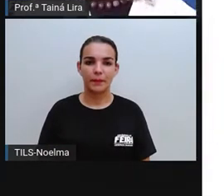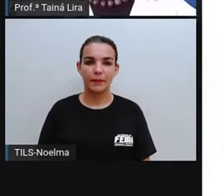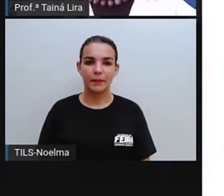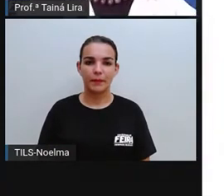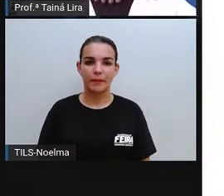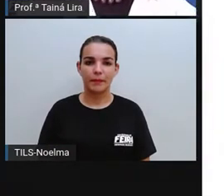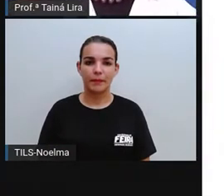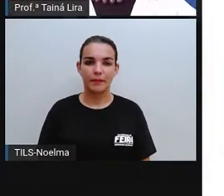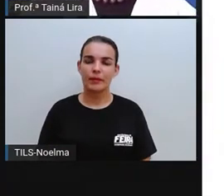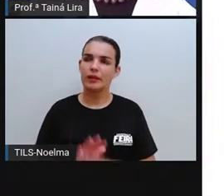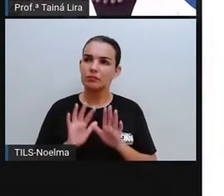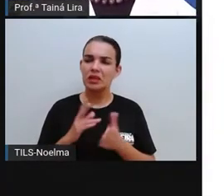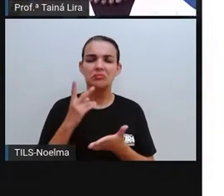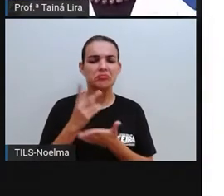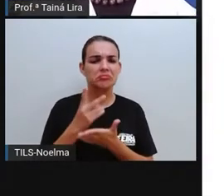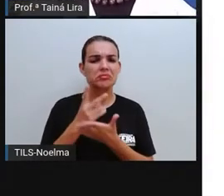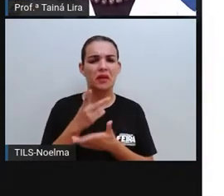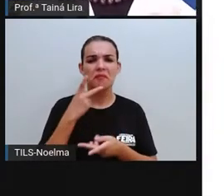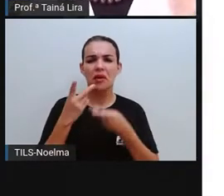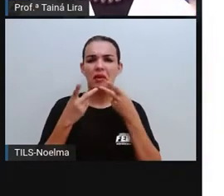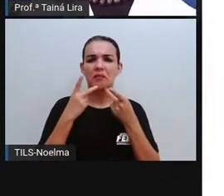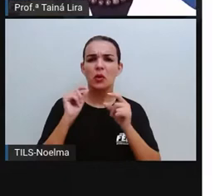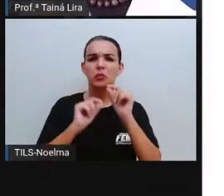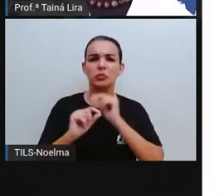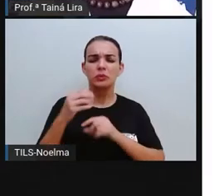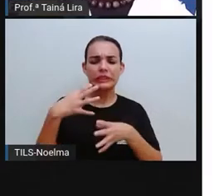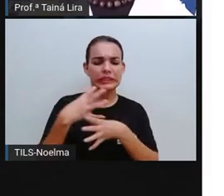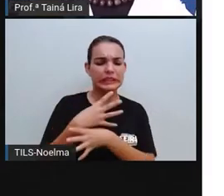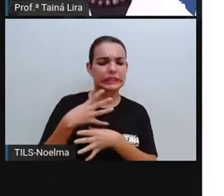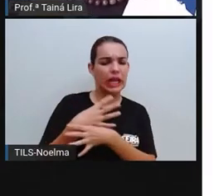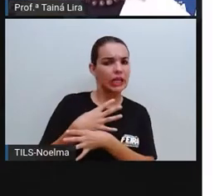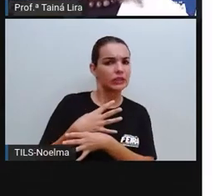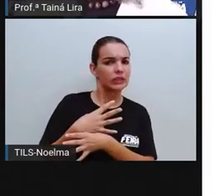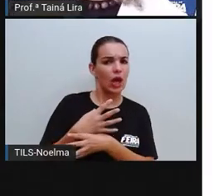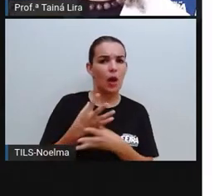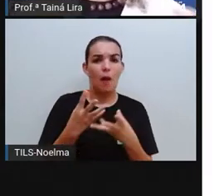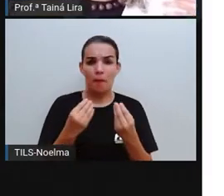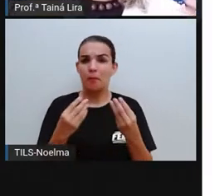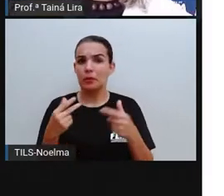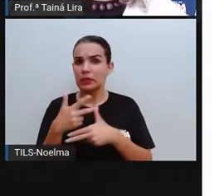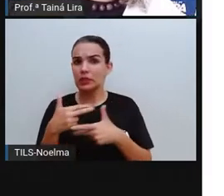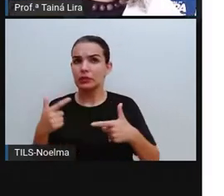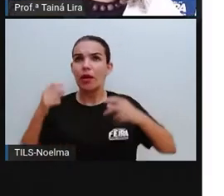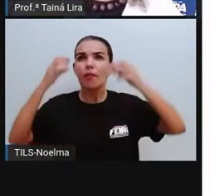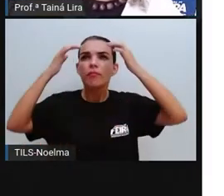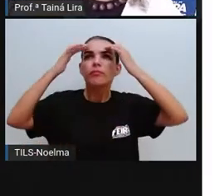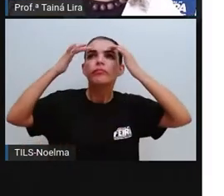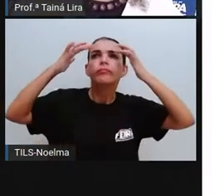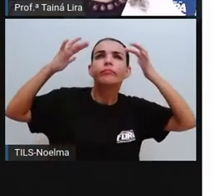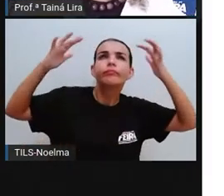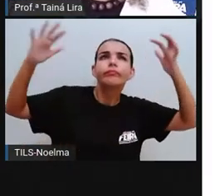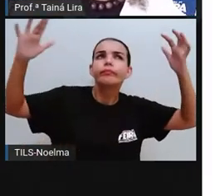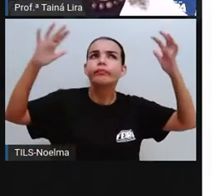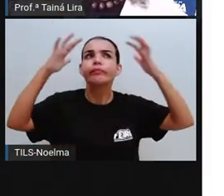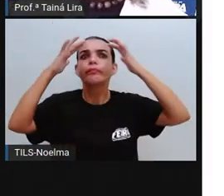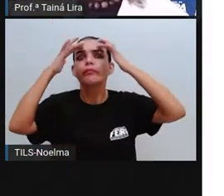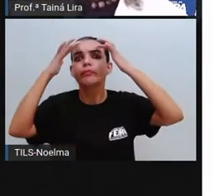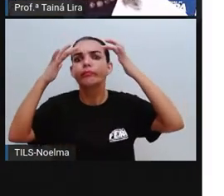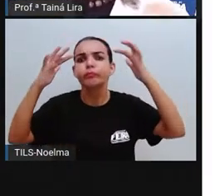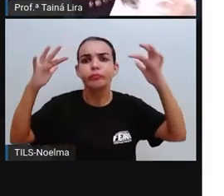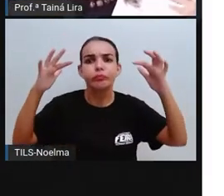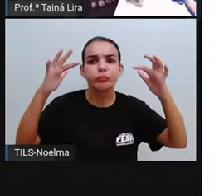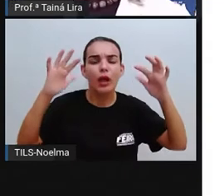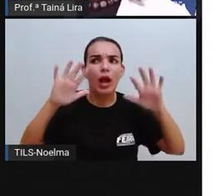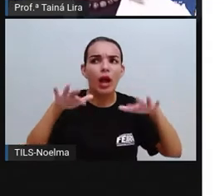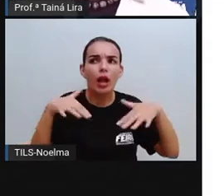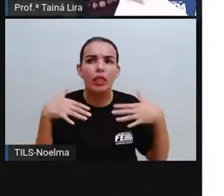Bom, sempre que falamos de cidade, muitas coisas surgem no nosso pensamento, né? Quando a gente